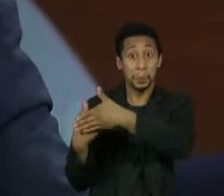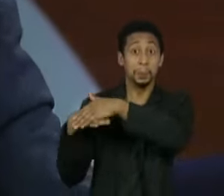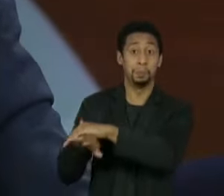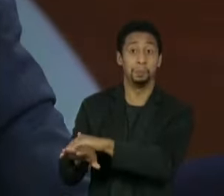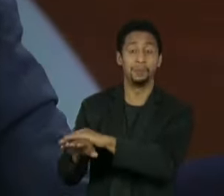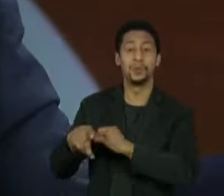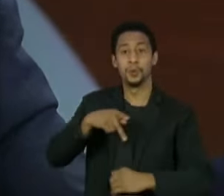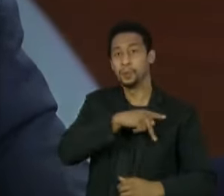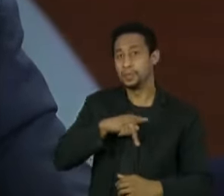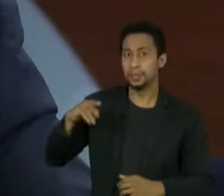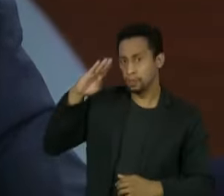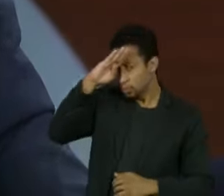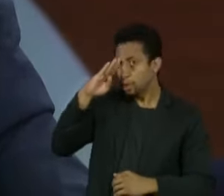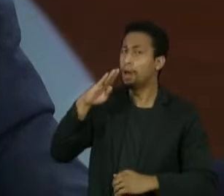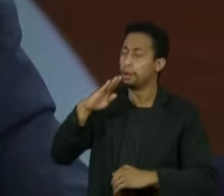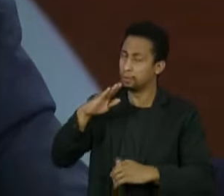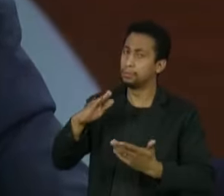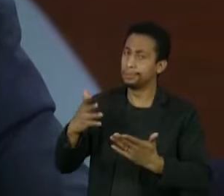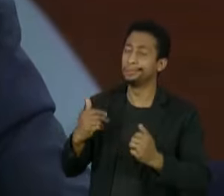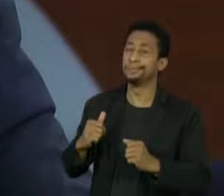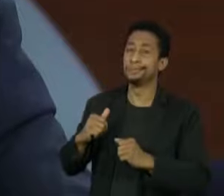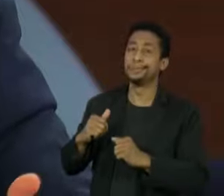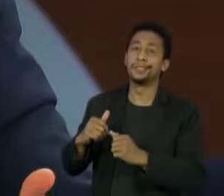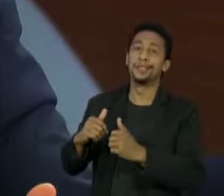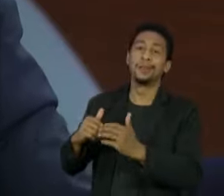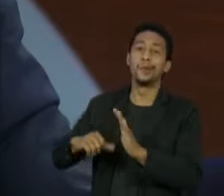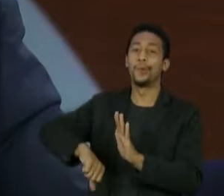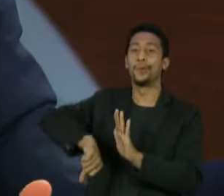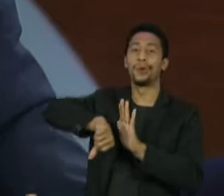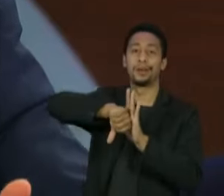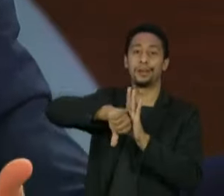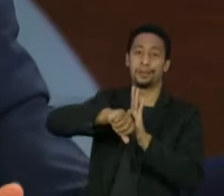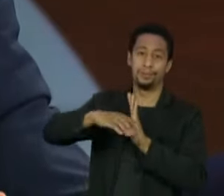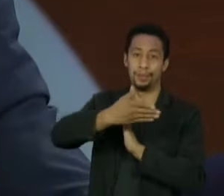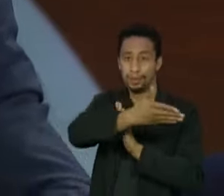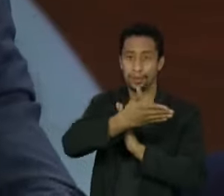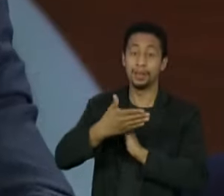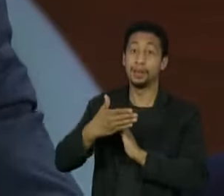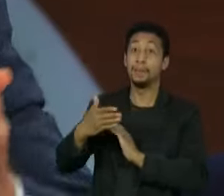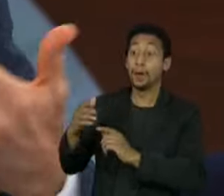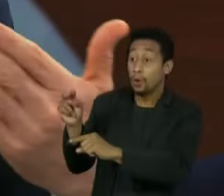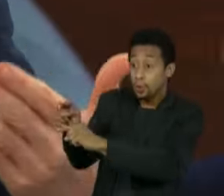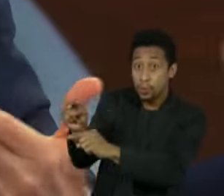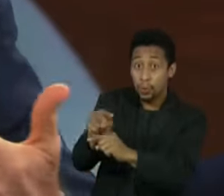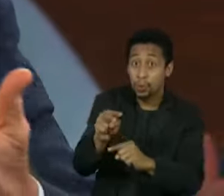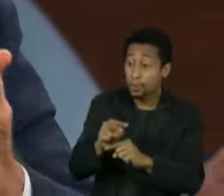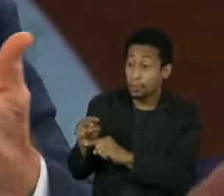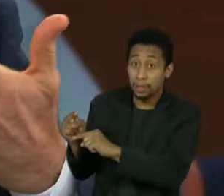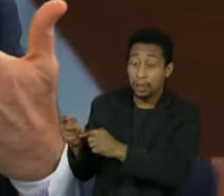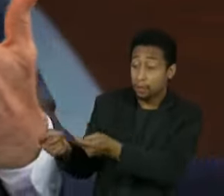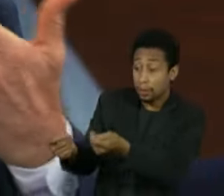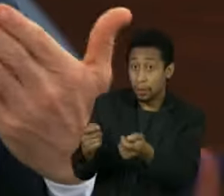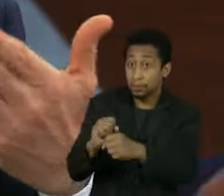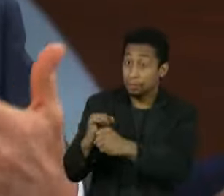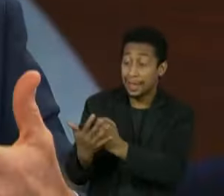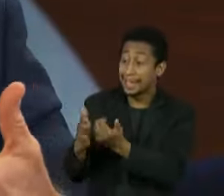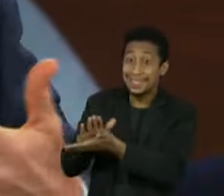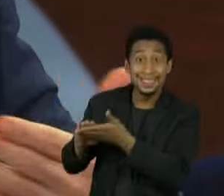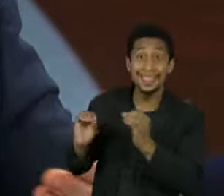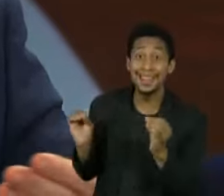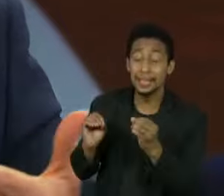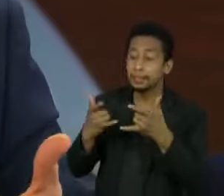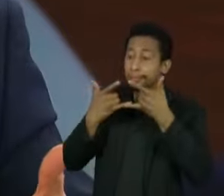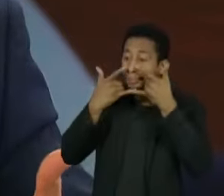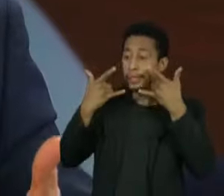sistematicamente pratica o crime de infração de medida sanitária preventiva, quando ele não utiliza máscara,